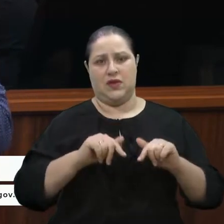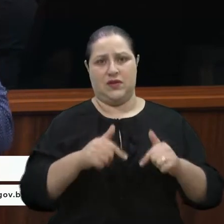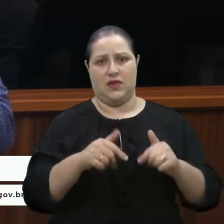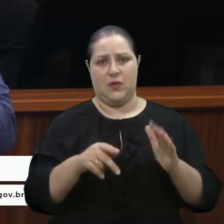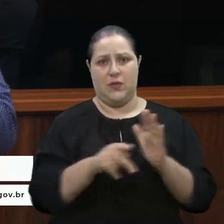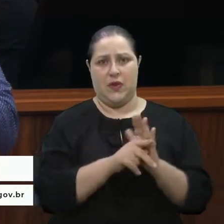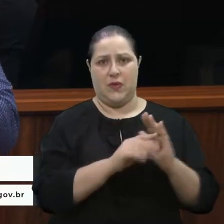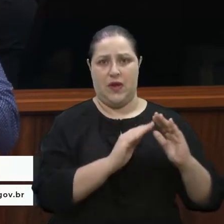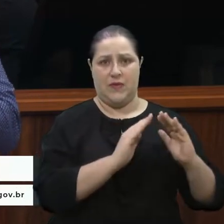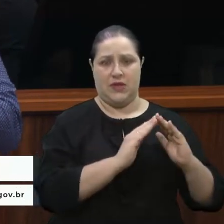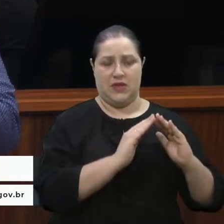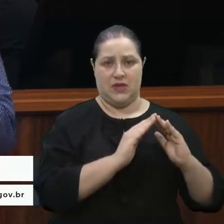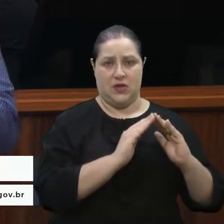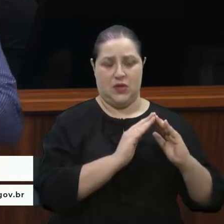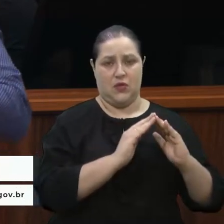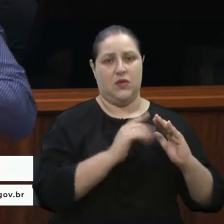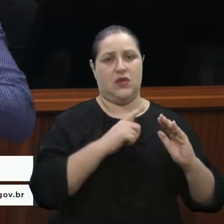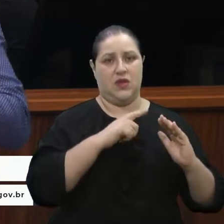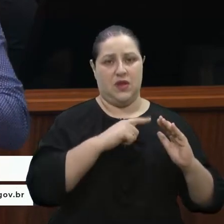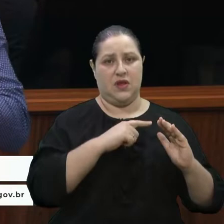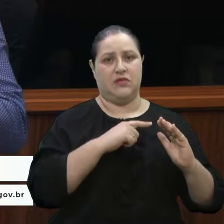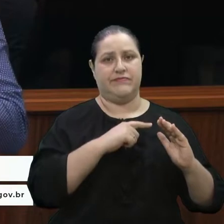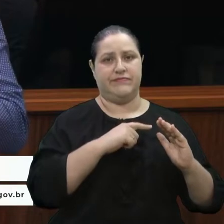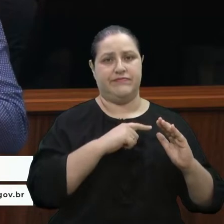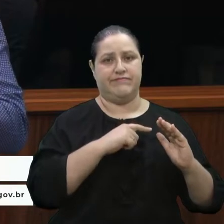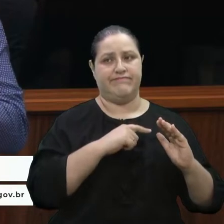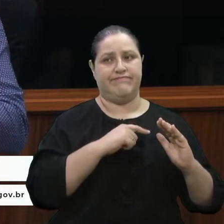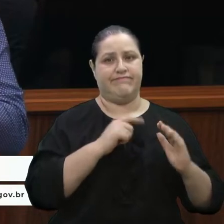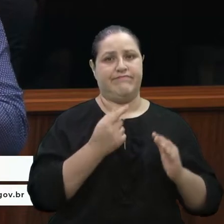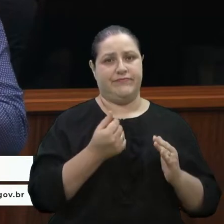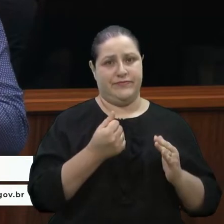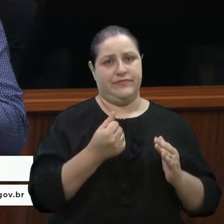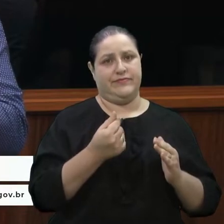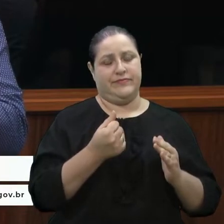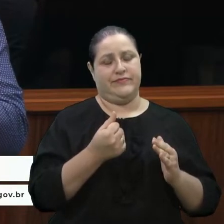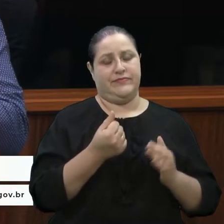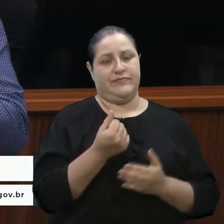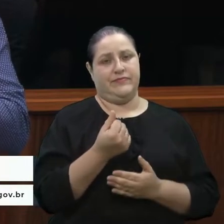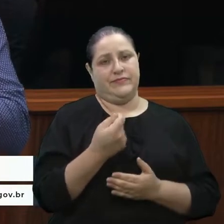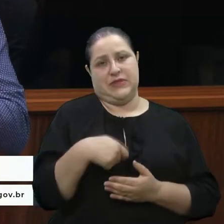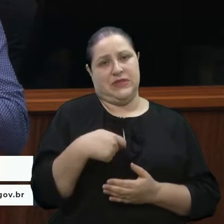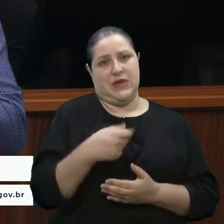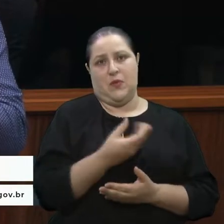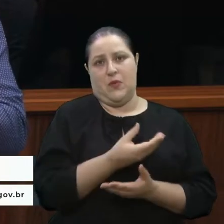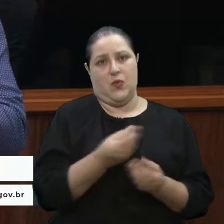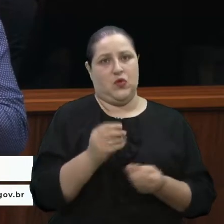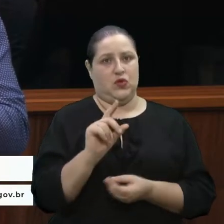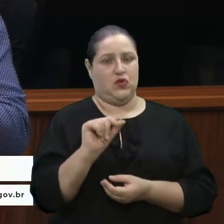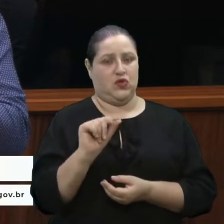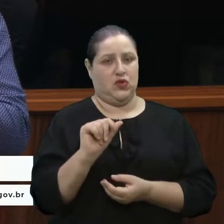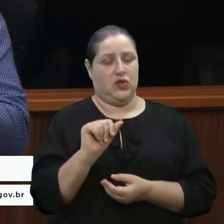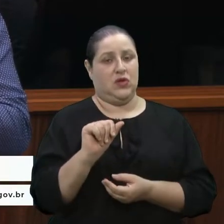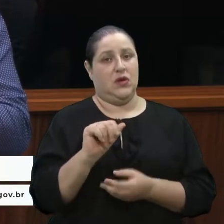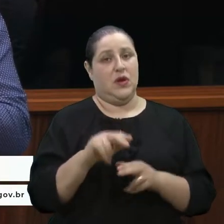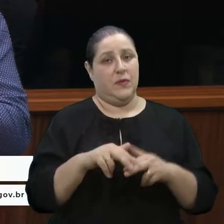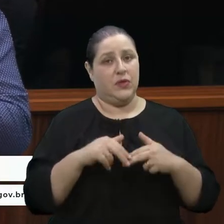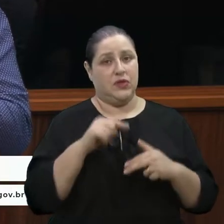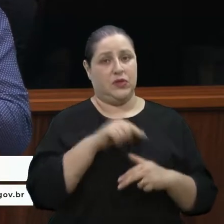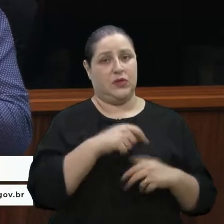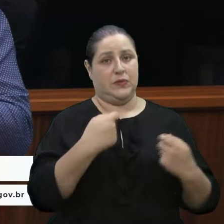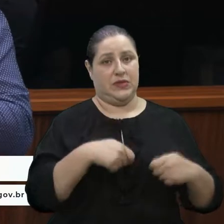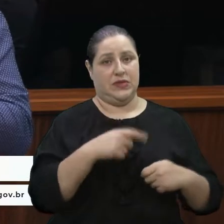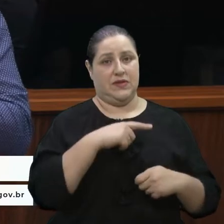habitação, elas envolvem quantias bastante significativas de recursos. Mas, para isso, a gente precisa ter